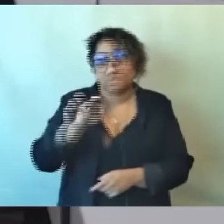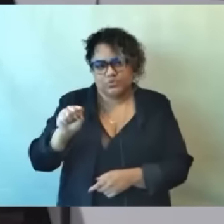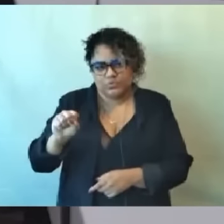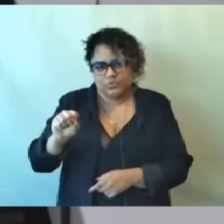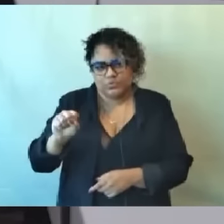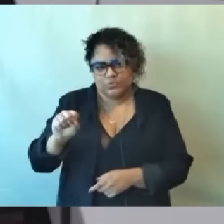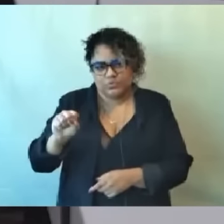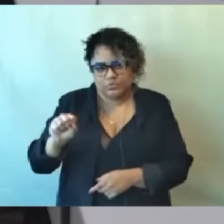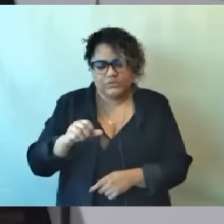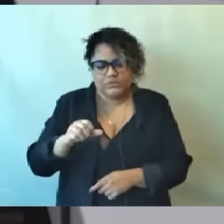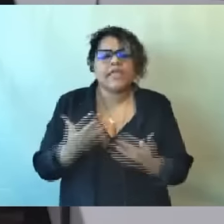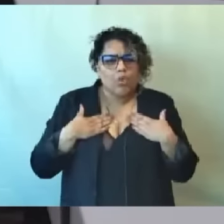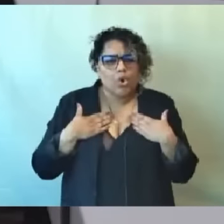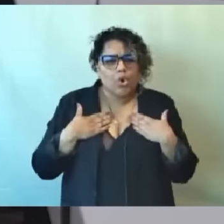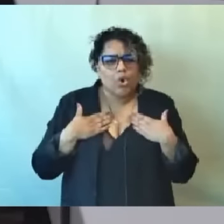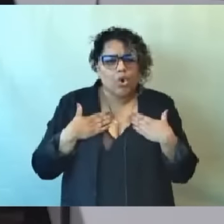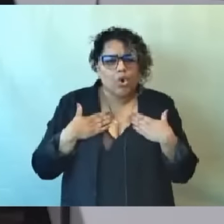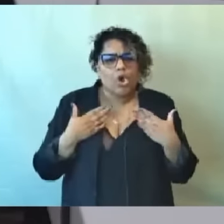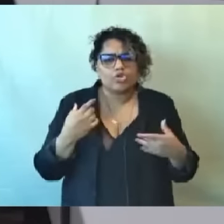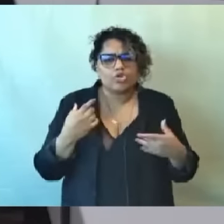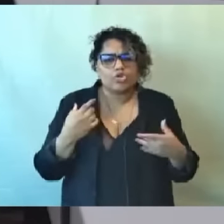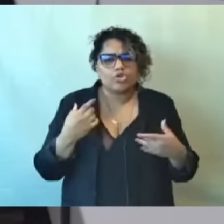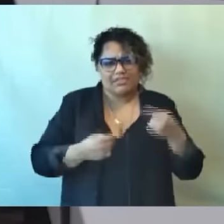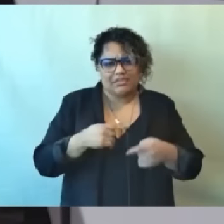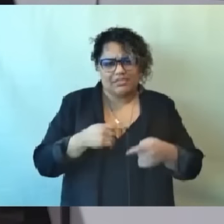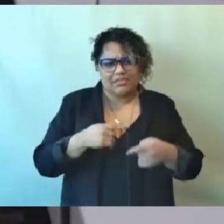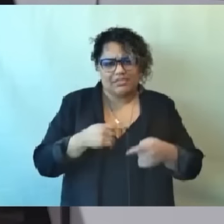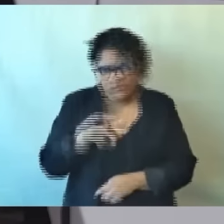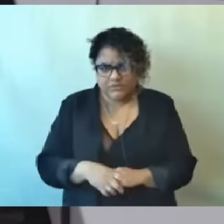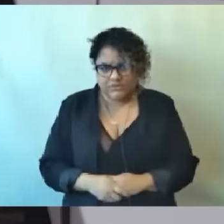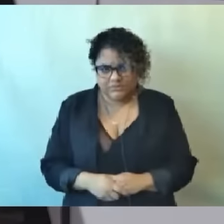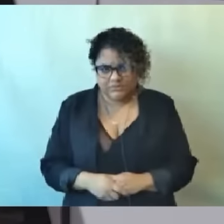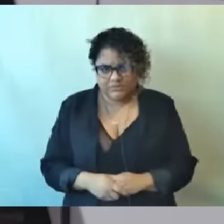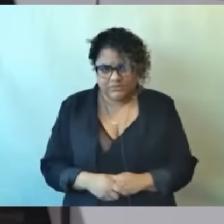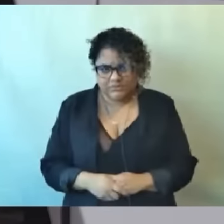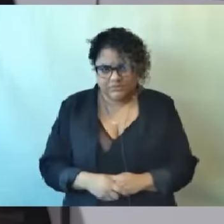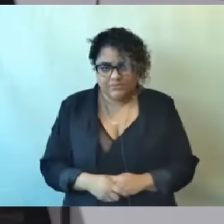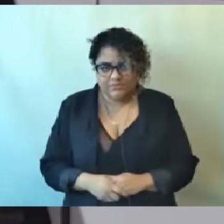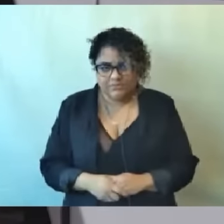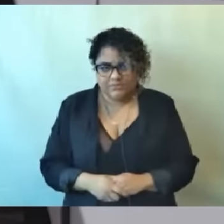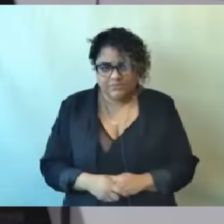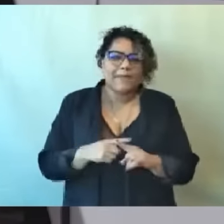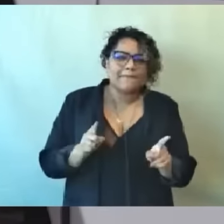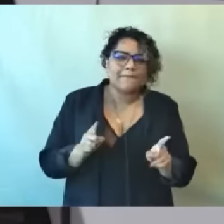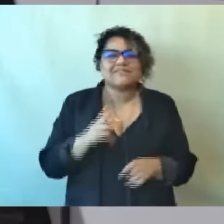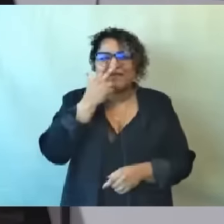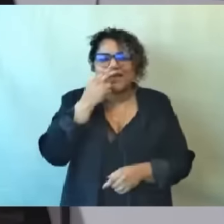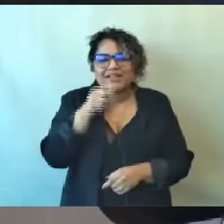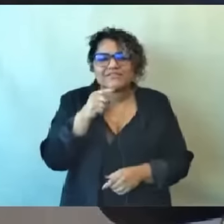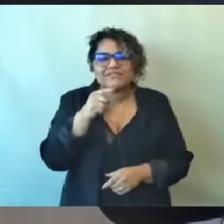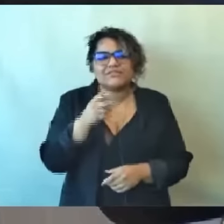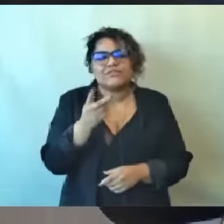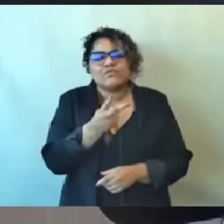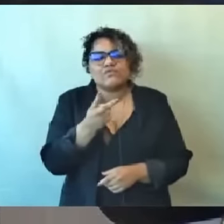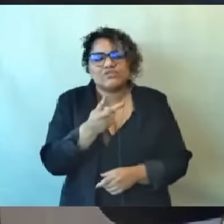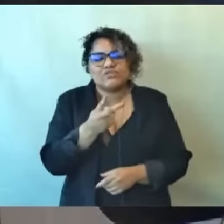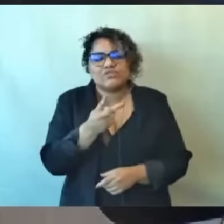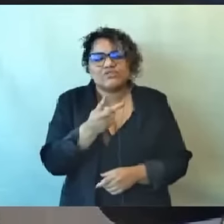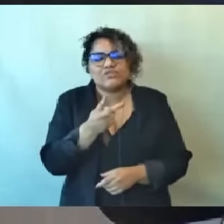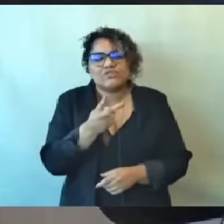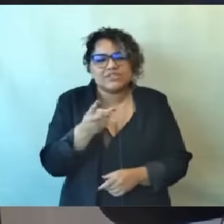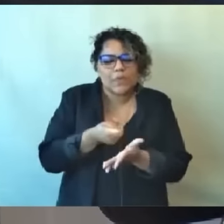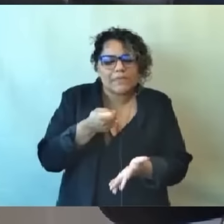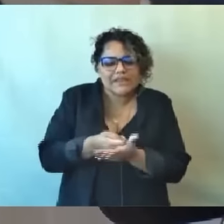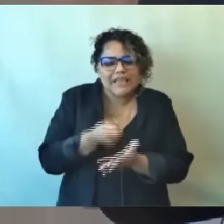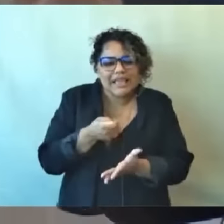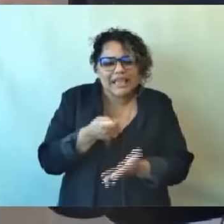Quando vocês parecem estar obrigados a ter que ficar repetindo o que o comando geral da